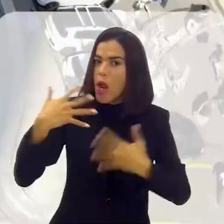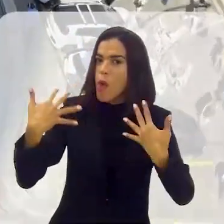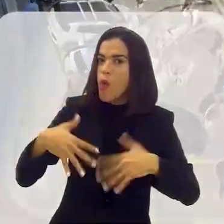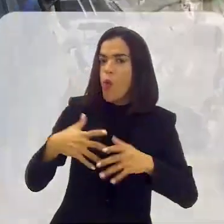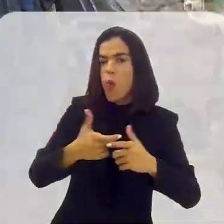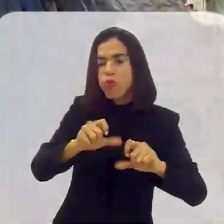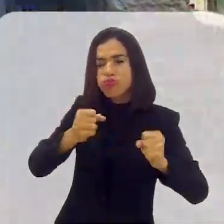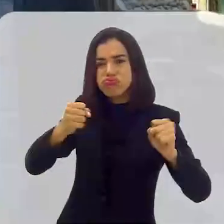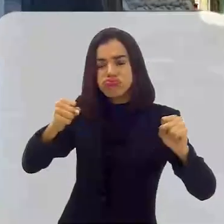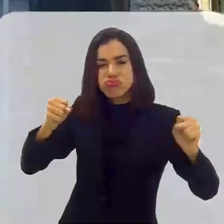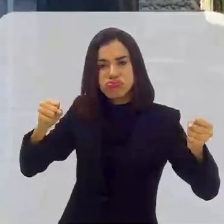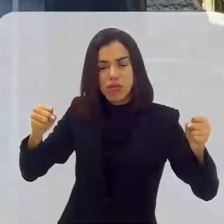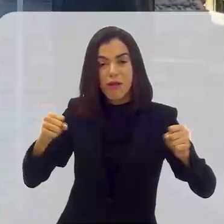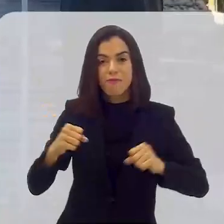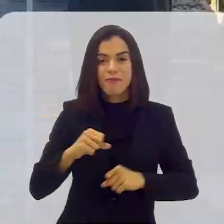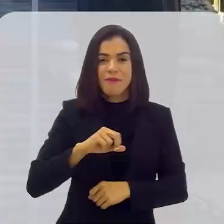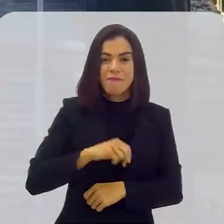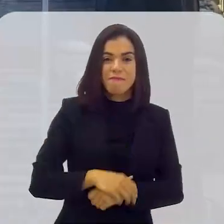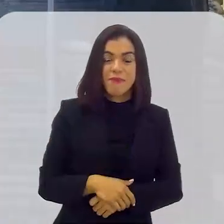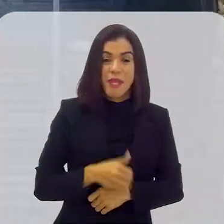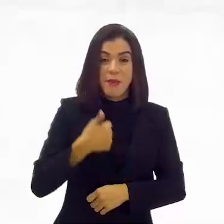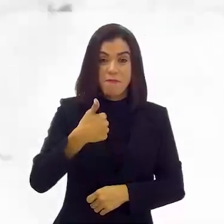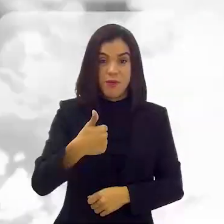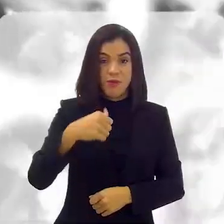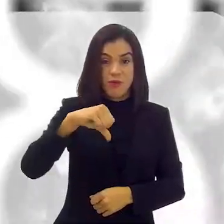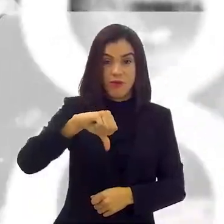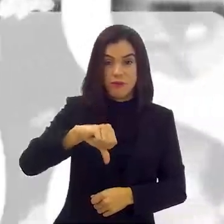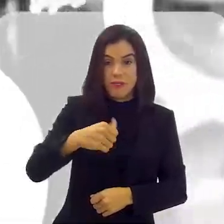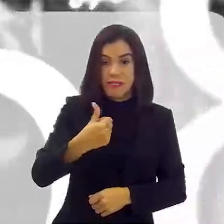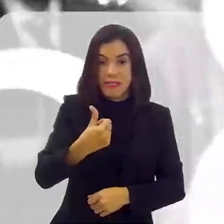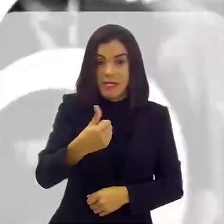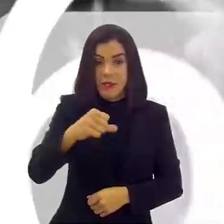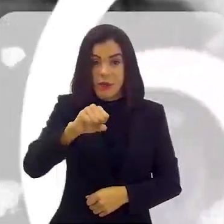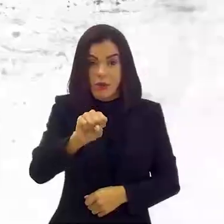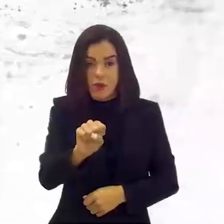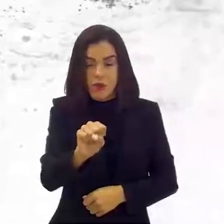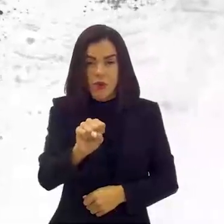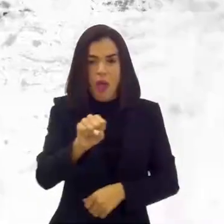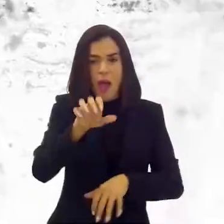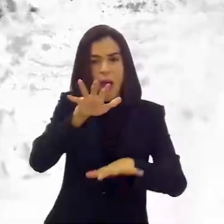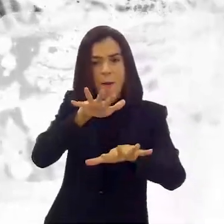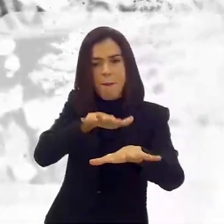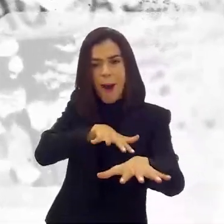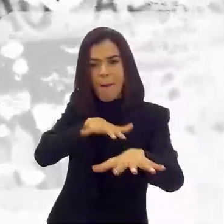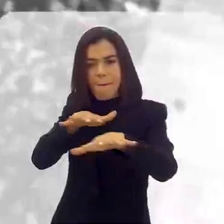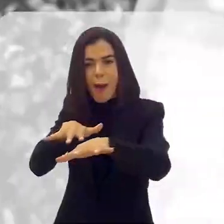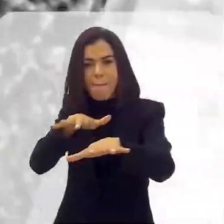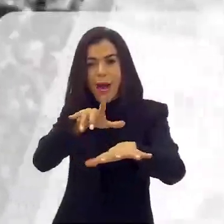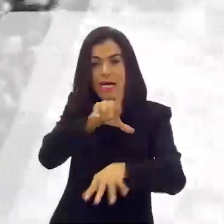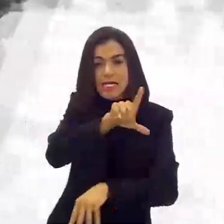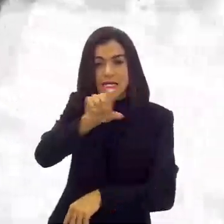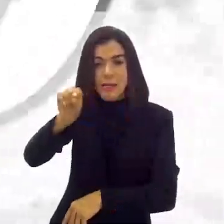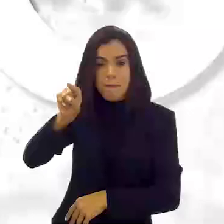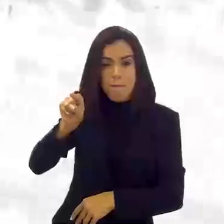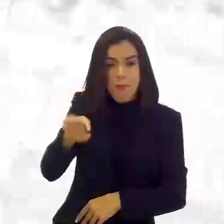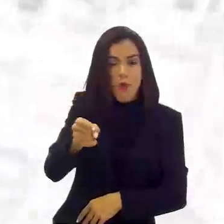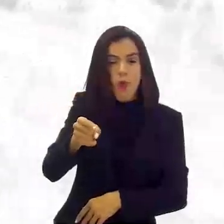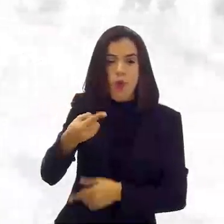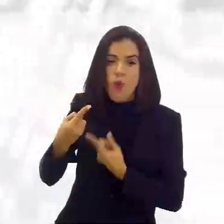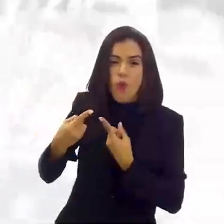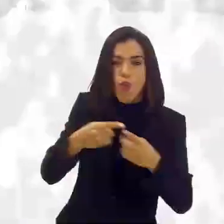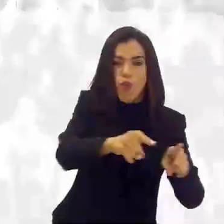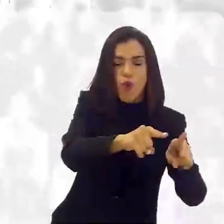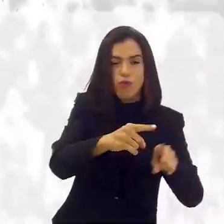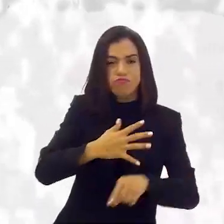histórica de todos os eventos que já ocorreram aqui. Em 1968, a Passeata dos 100 mil